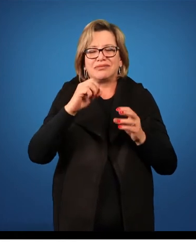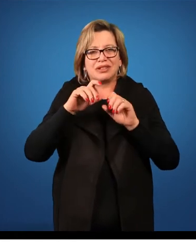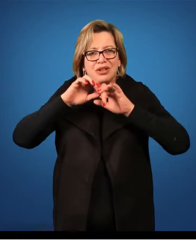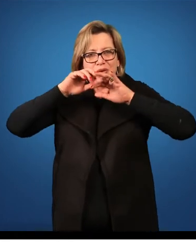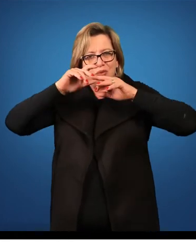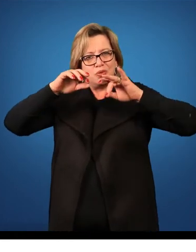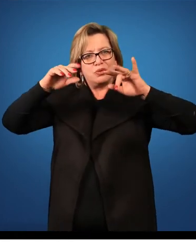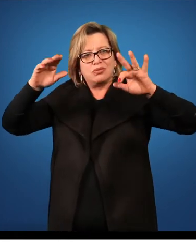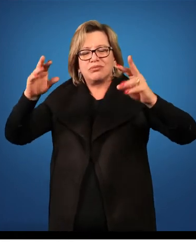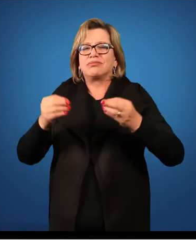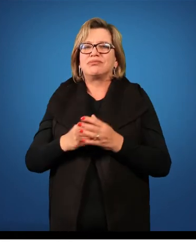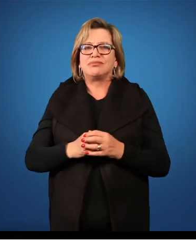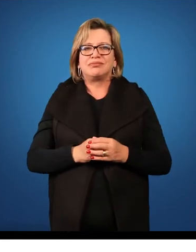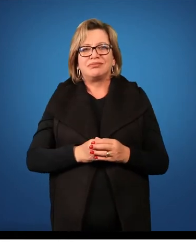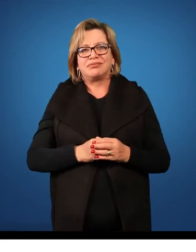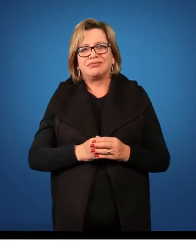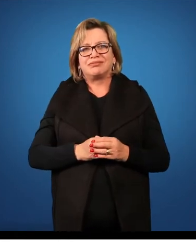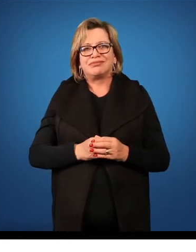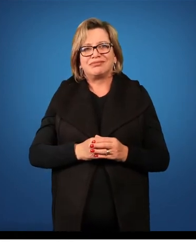dispersão das sementes.